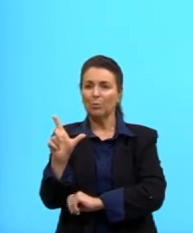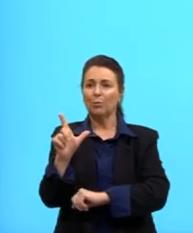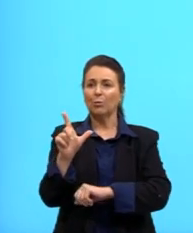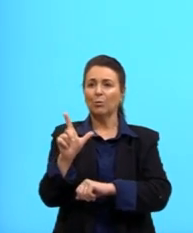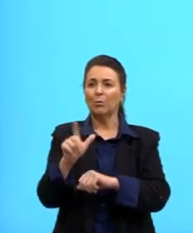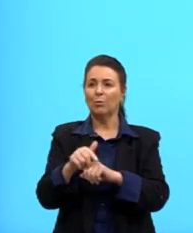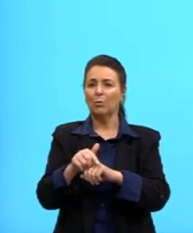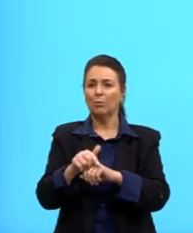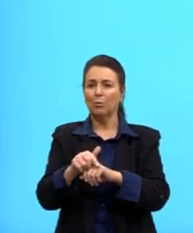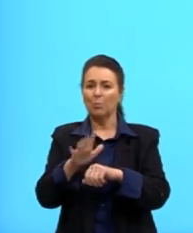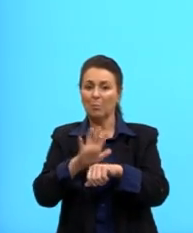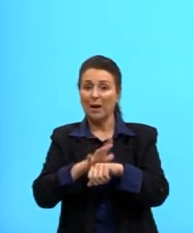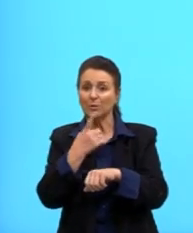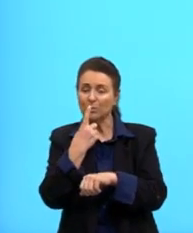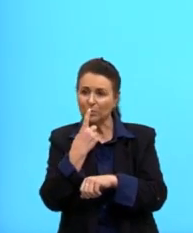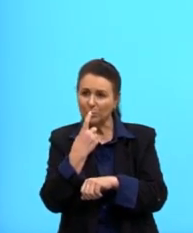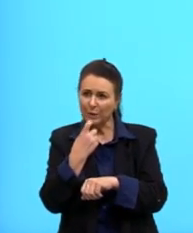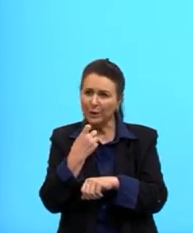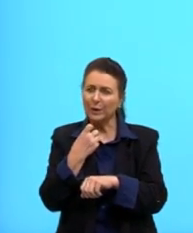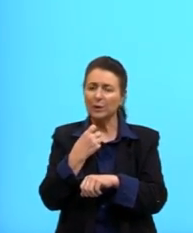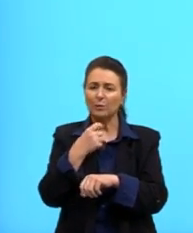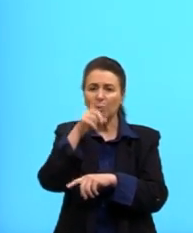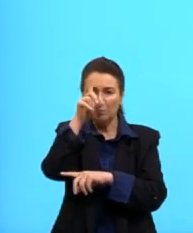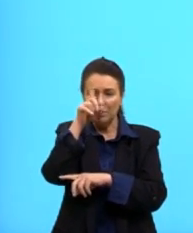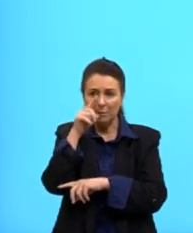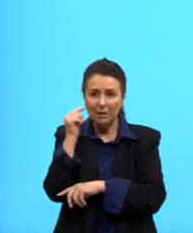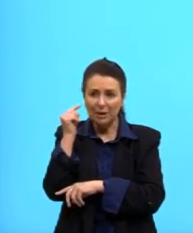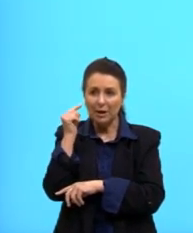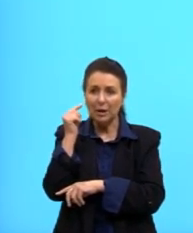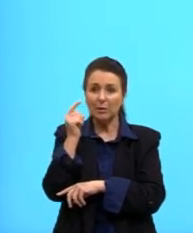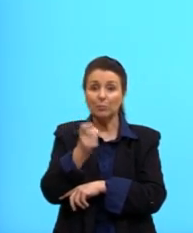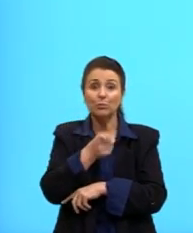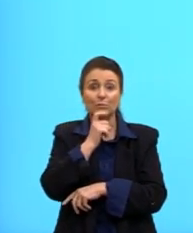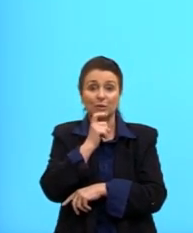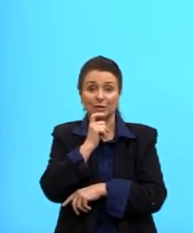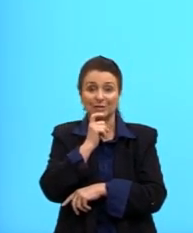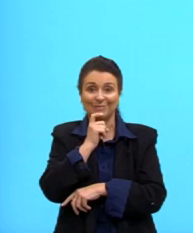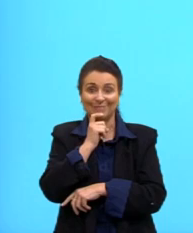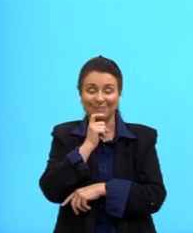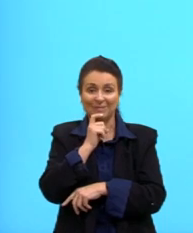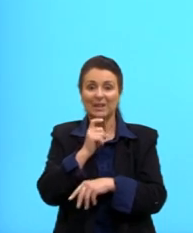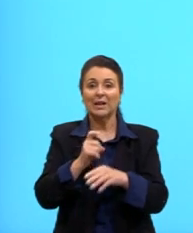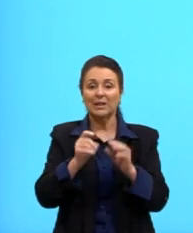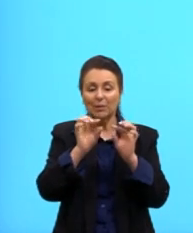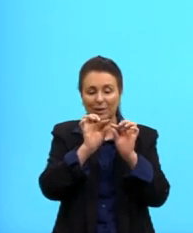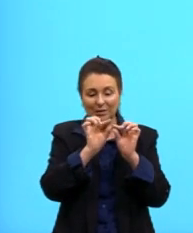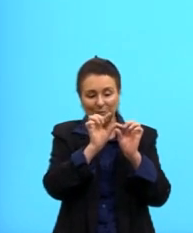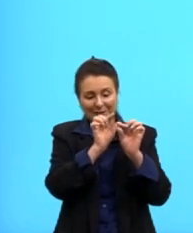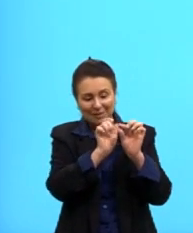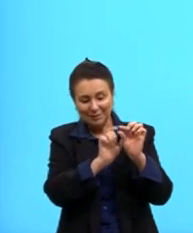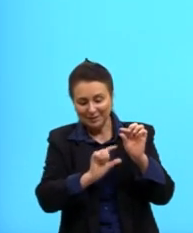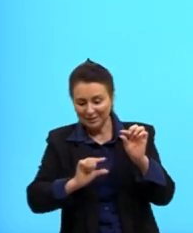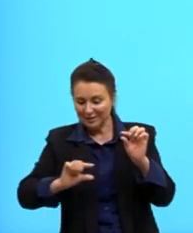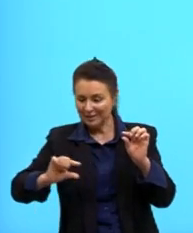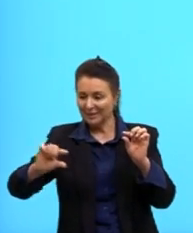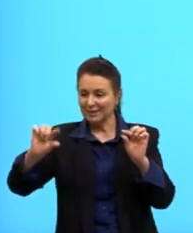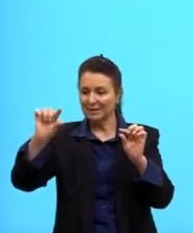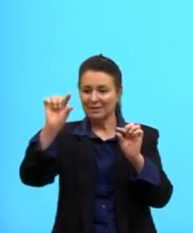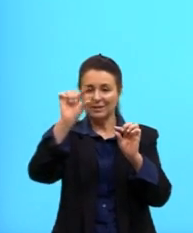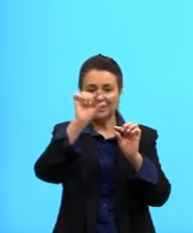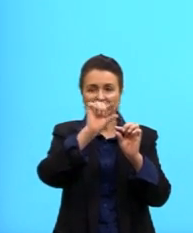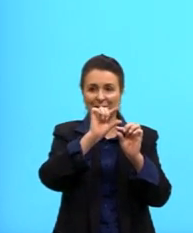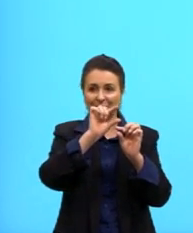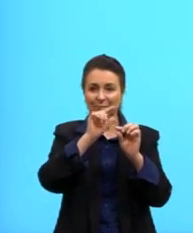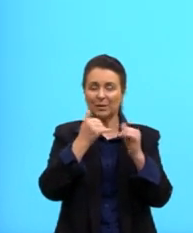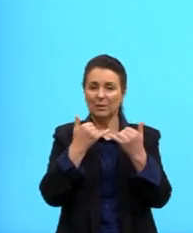mais avermelhadas aqui, amarelas e verdes. Tá? Então, ele fica nessa fórmula aqui. Então, a cor